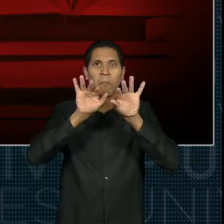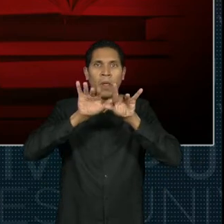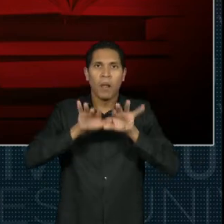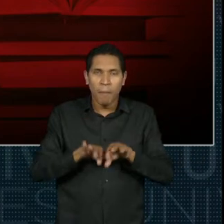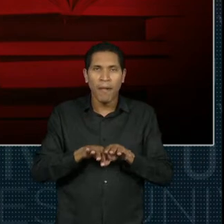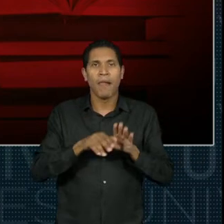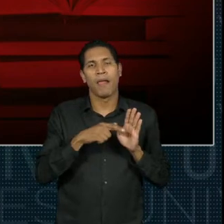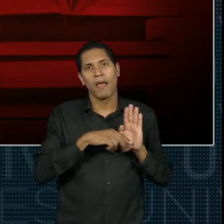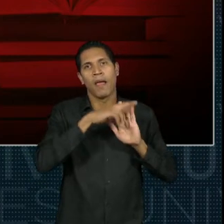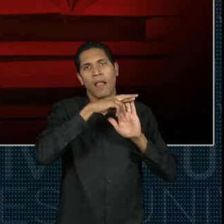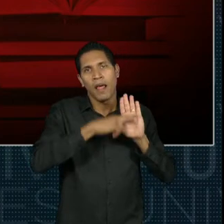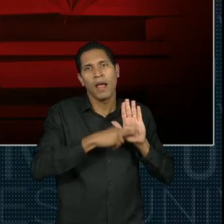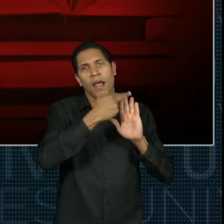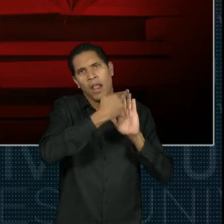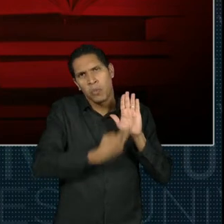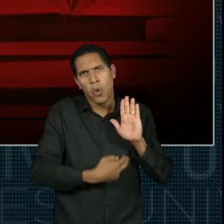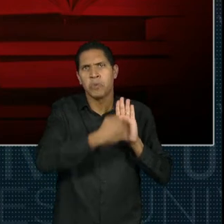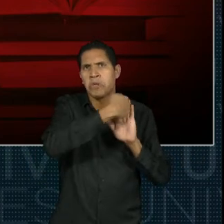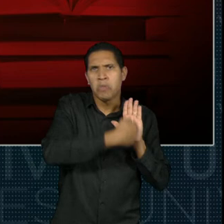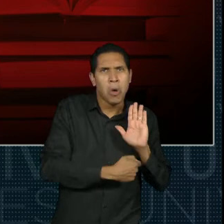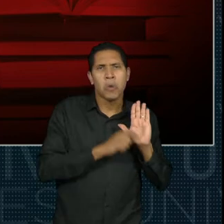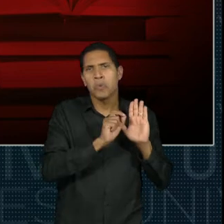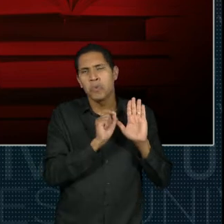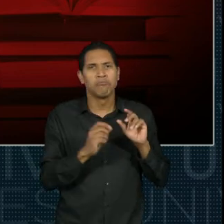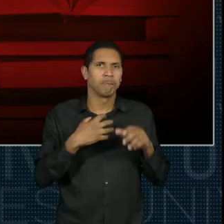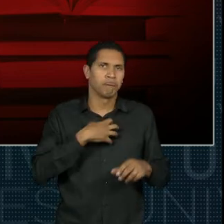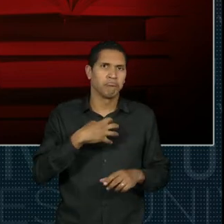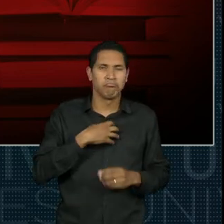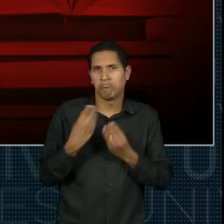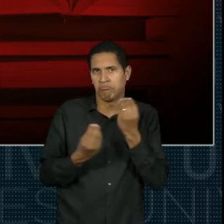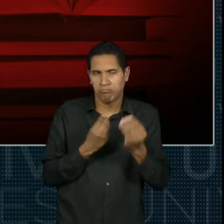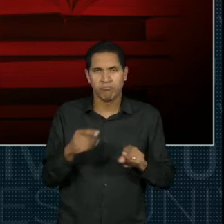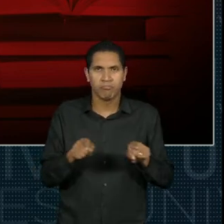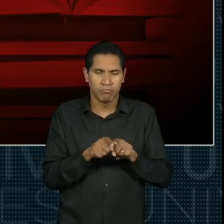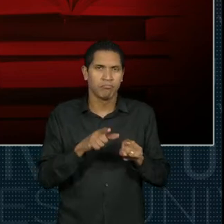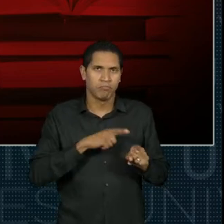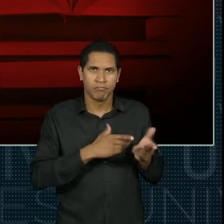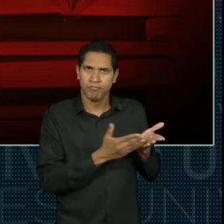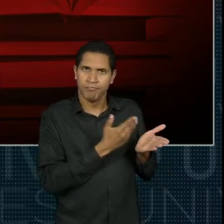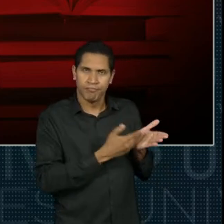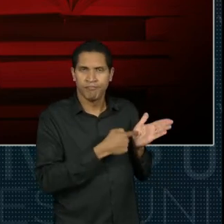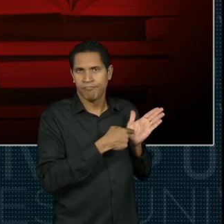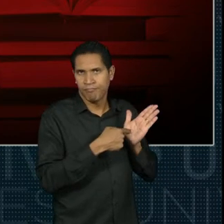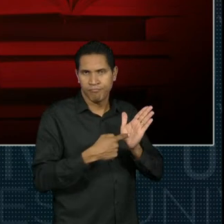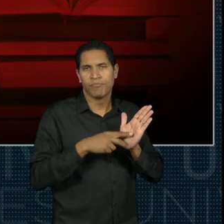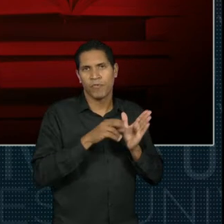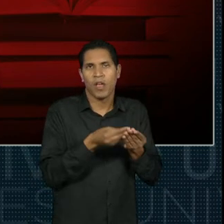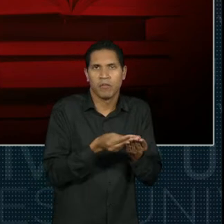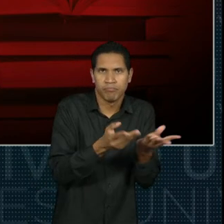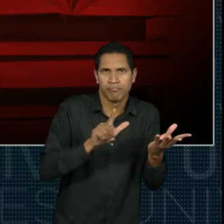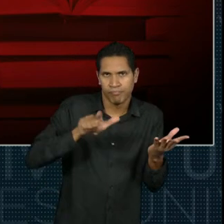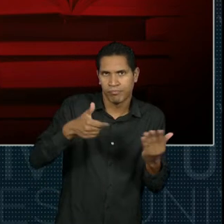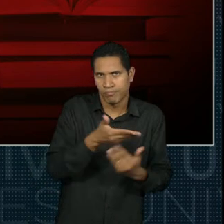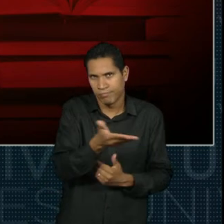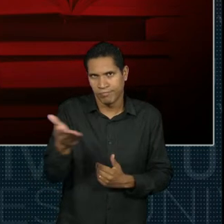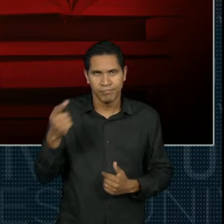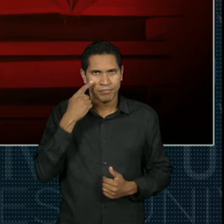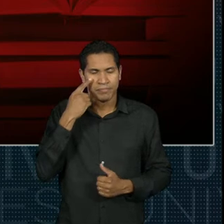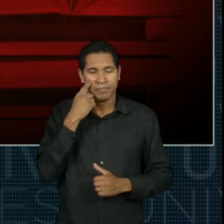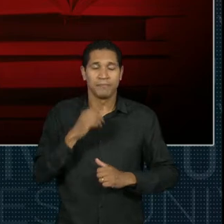O aluno vai seguir a estrutura do relatório, que também está sendo especificada na documentação, que vai ser compartilhada no manual do aluno,